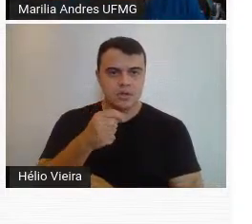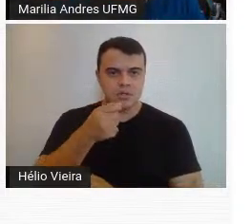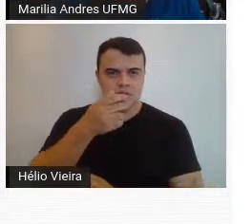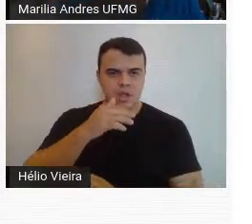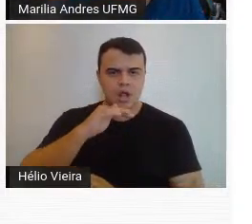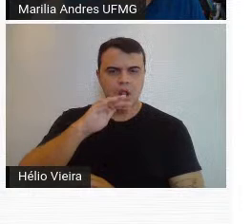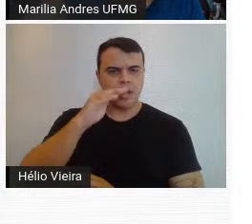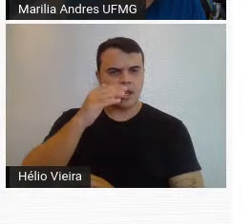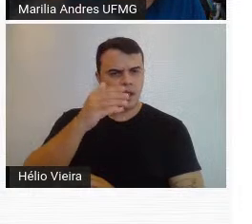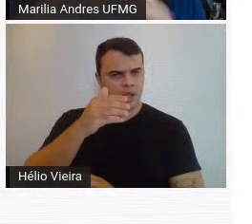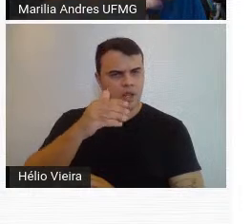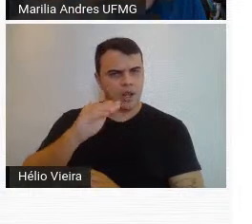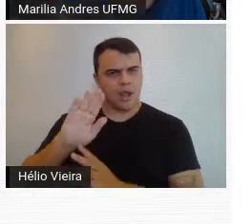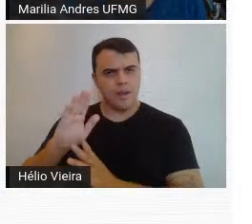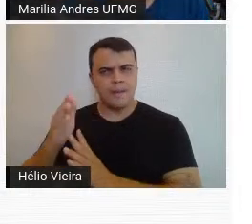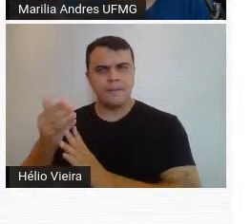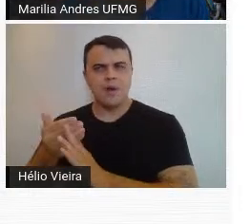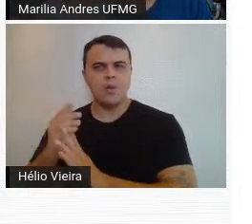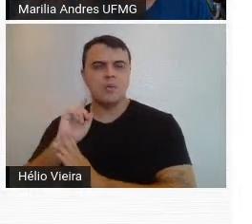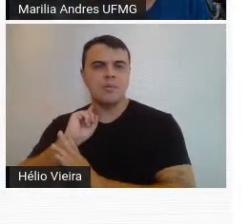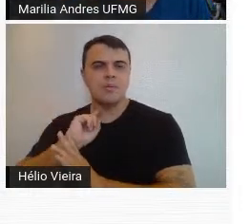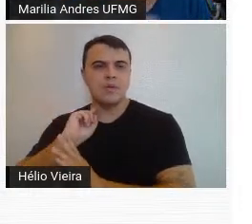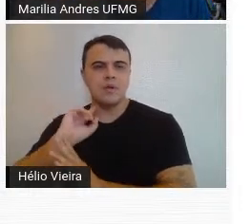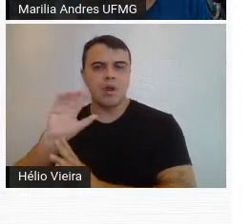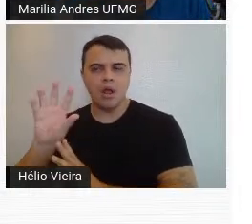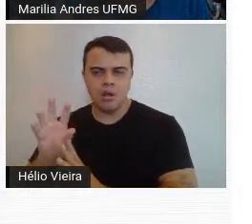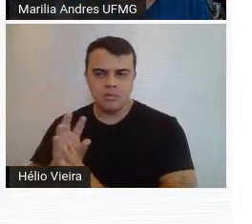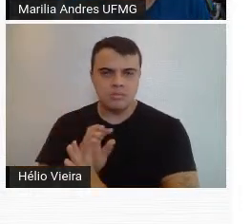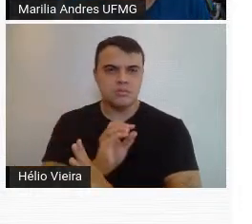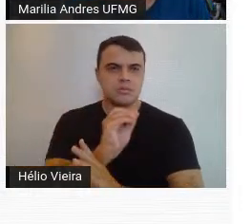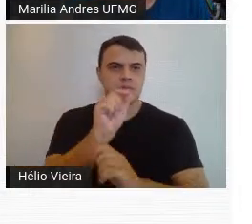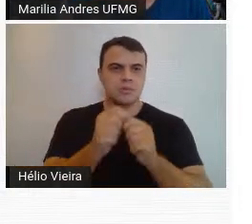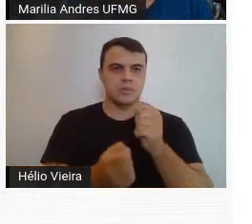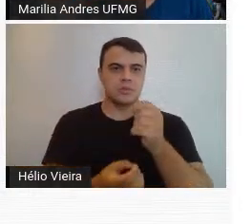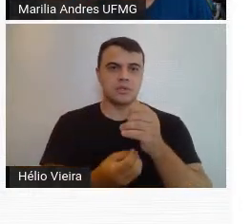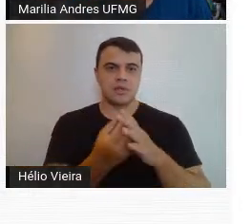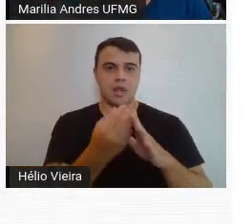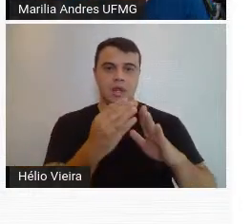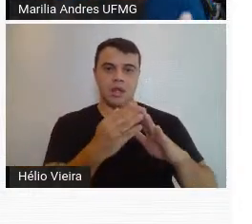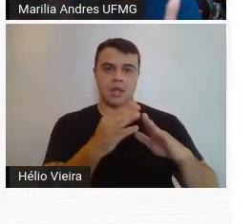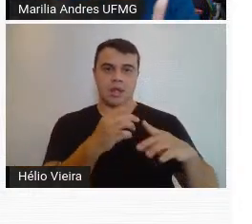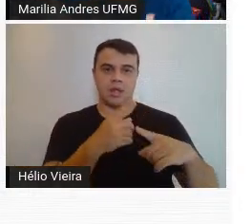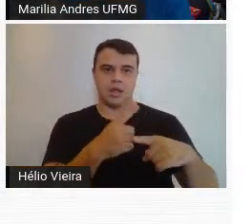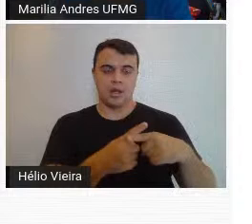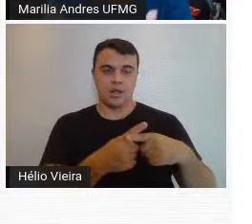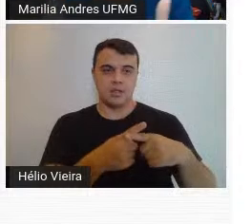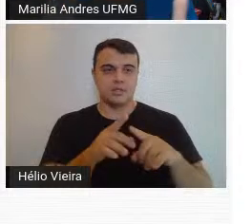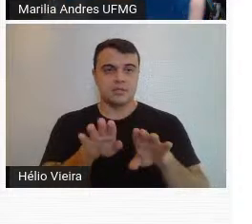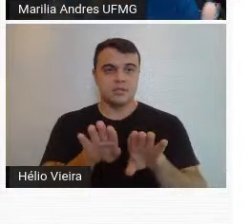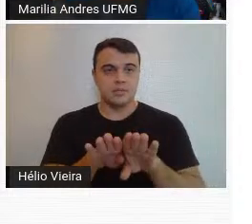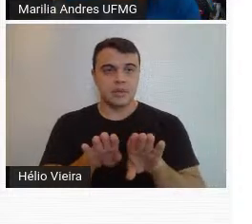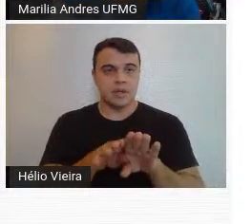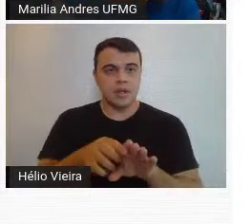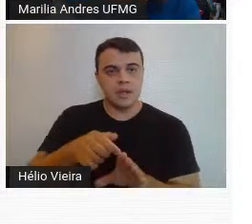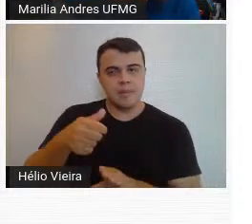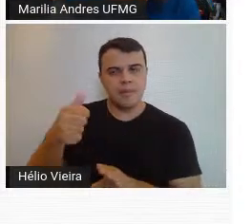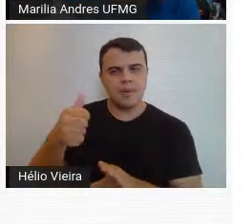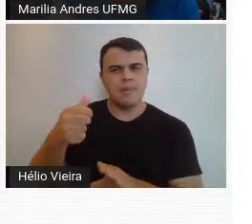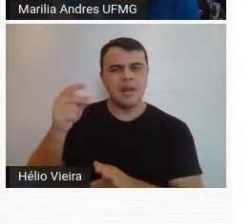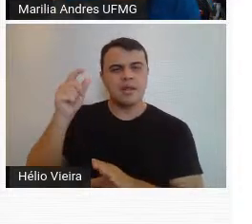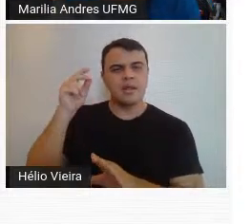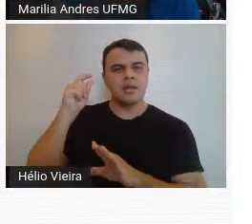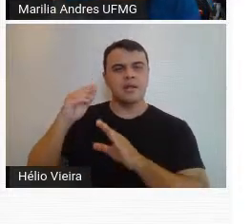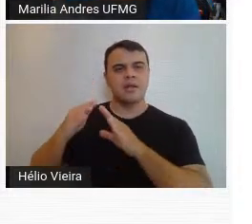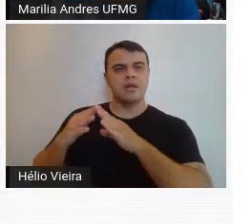curvas do barroco mineiro para construir a igrejinha. e ela lembra também aquelas primeiras capelas